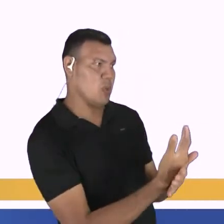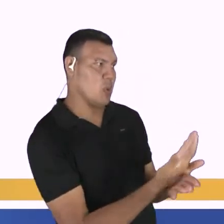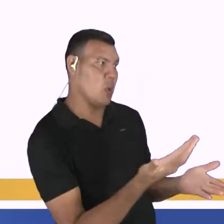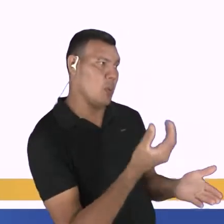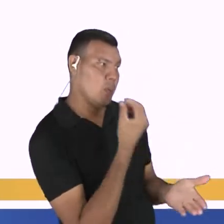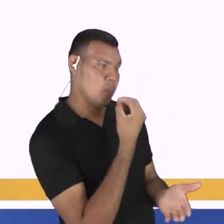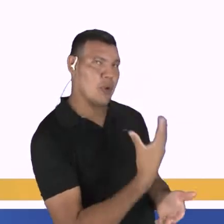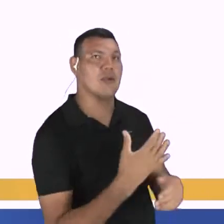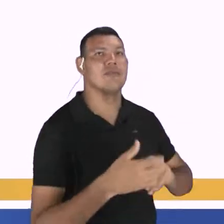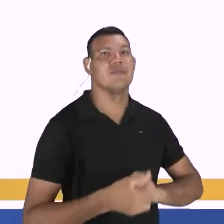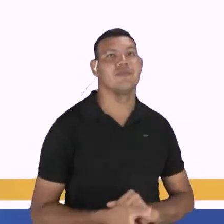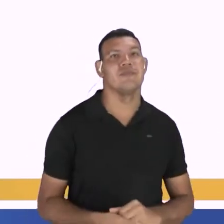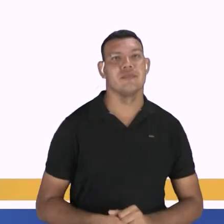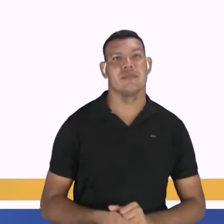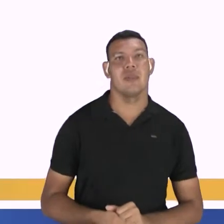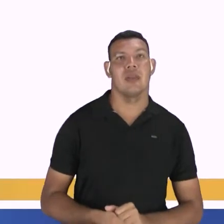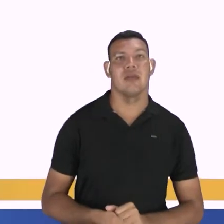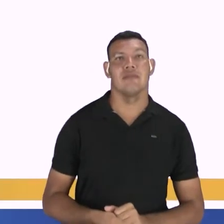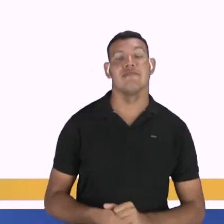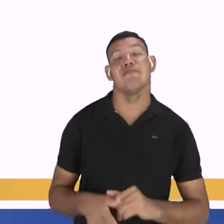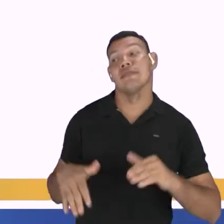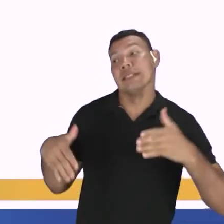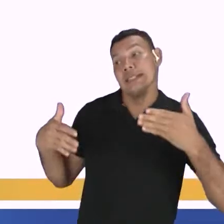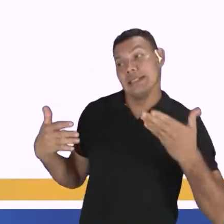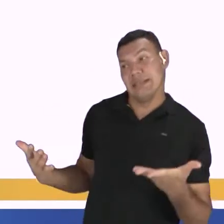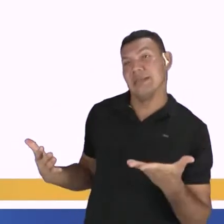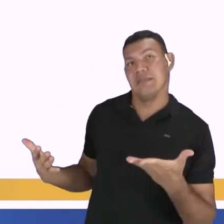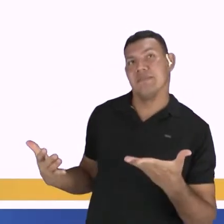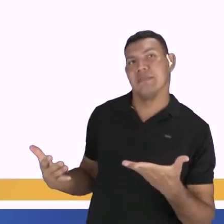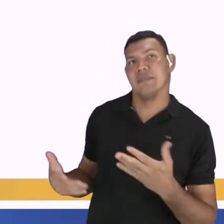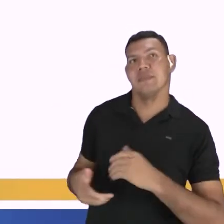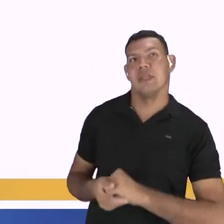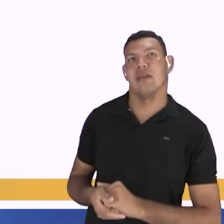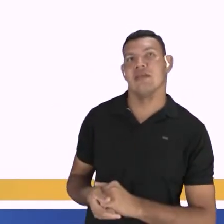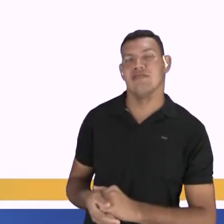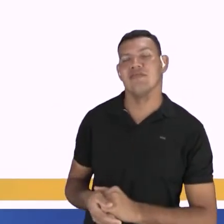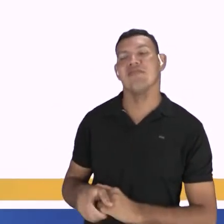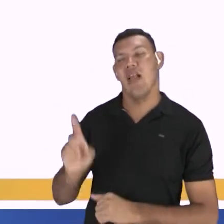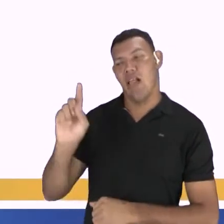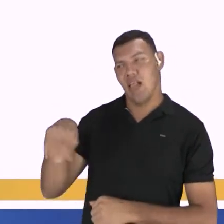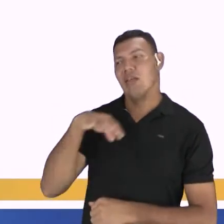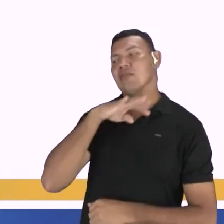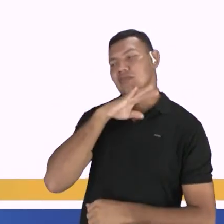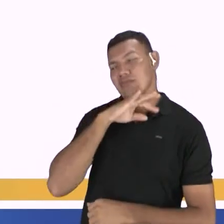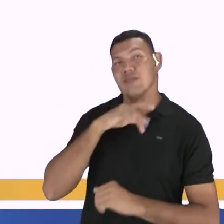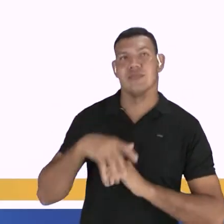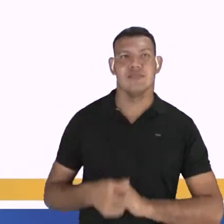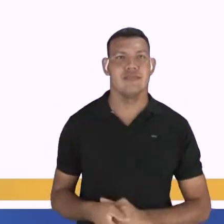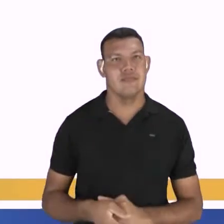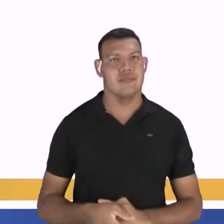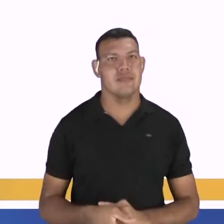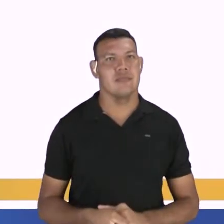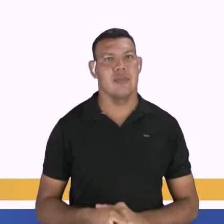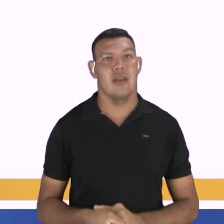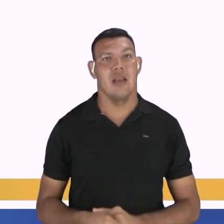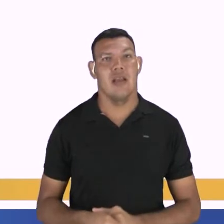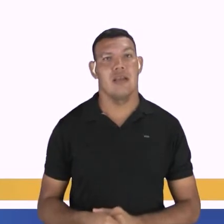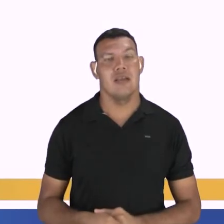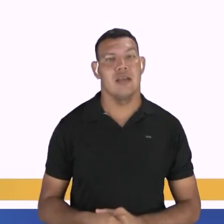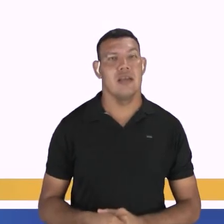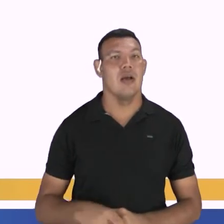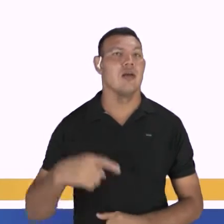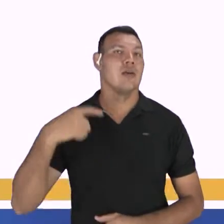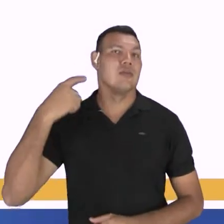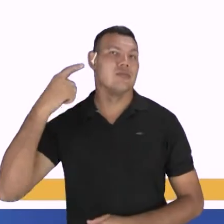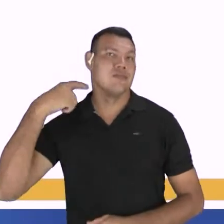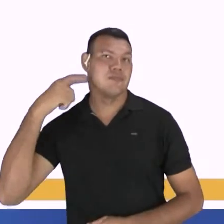é o erro que tem aí de concordância verbal nessa tirinha? Nessa charge? Os deputados acham que é